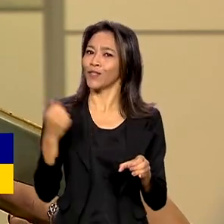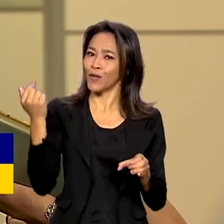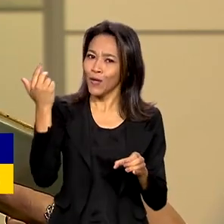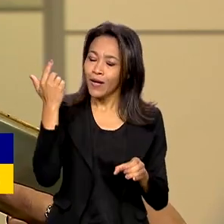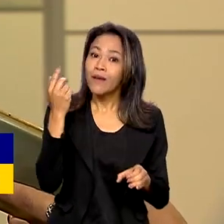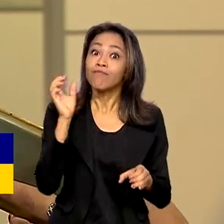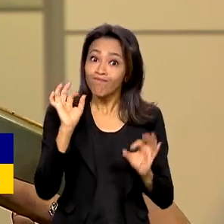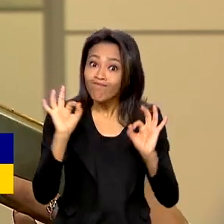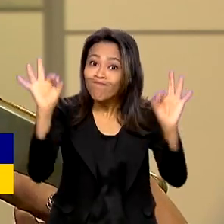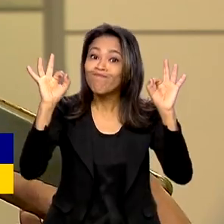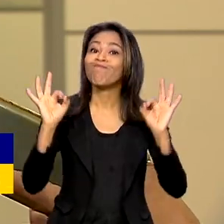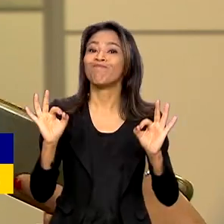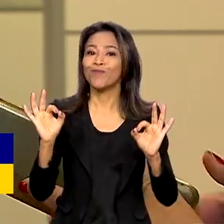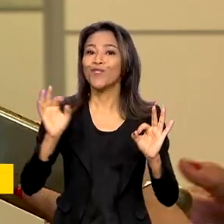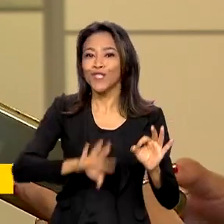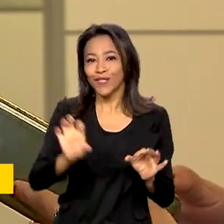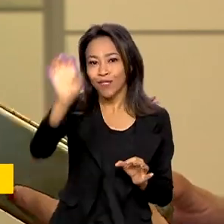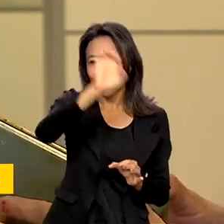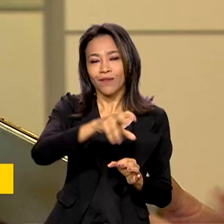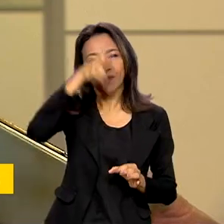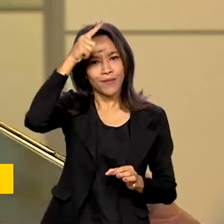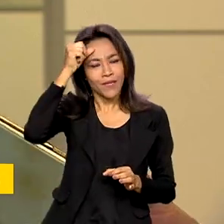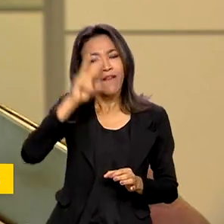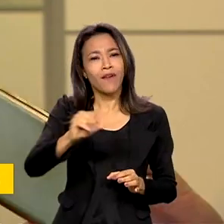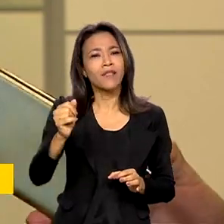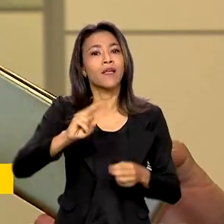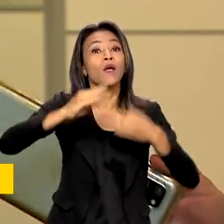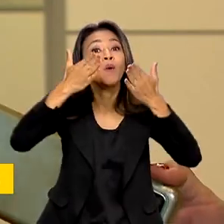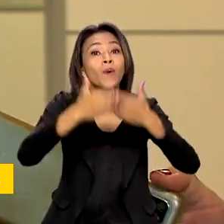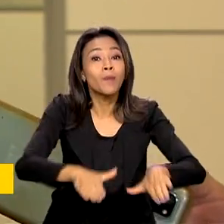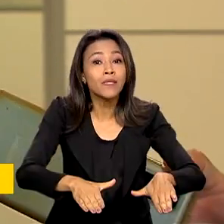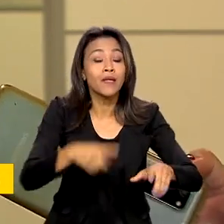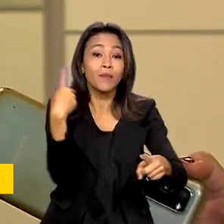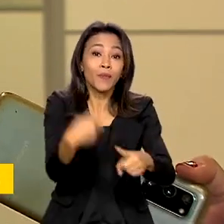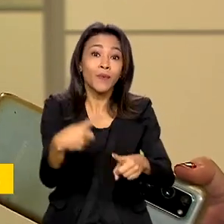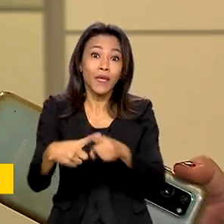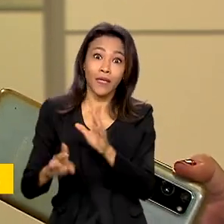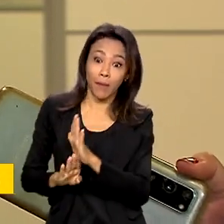municípios, ela já vai estar sendo compensada pelo crescimento maior do PIB no Brasil. tchau.